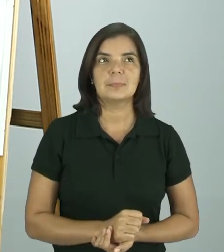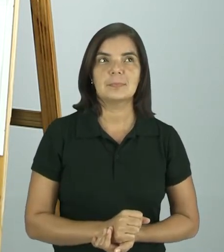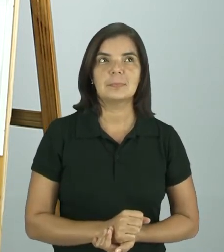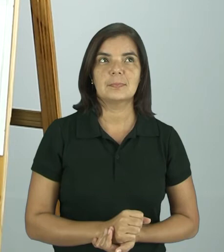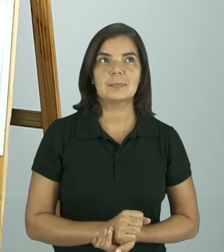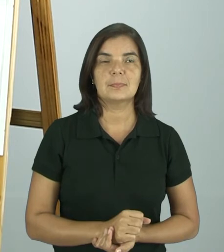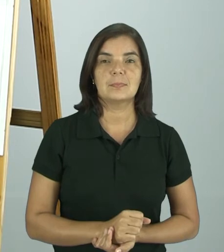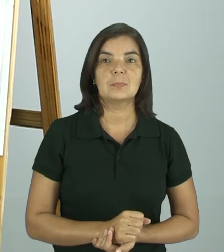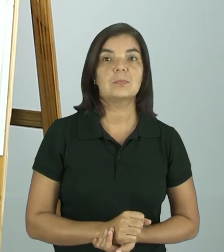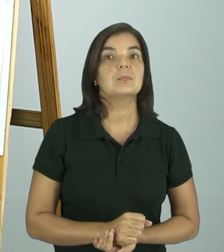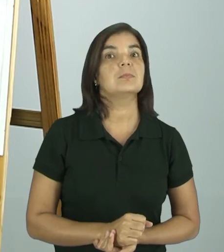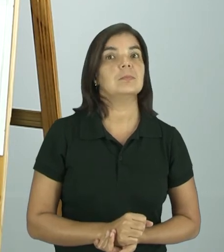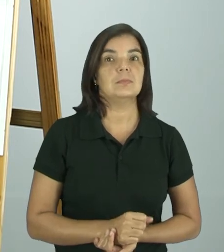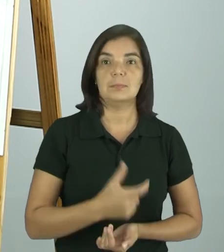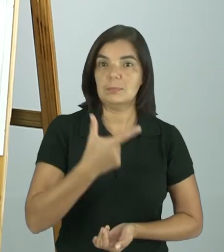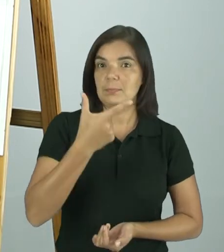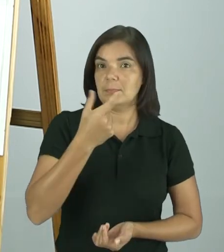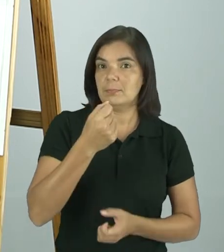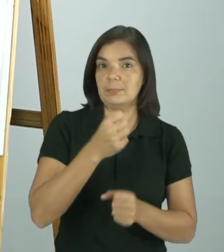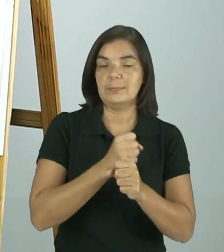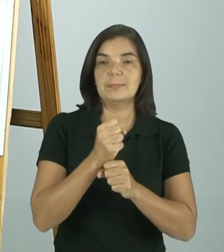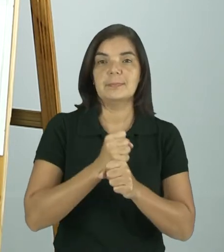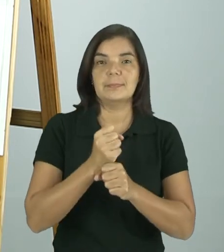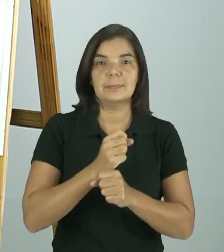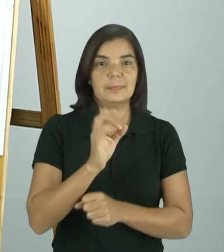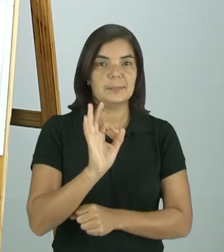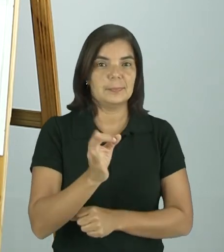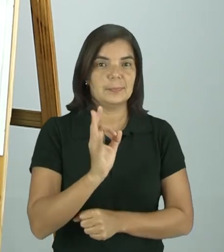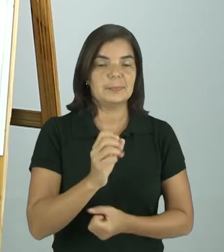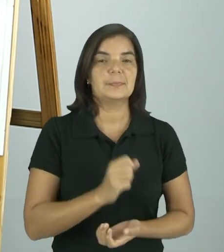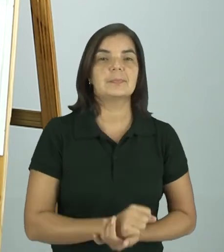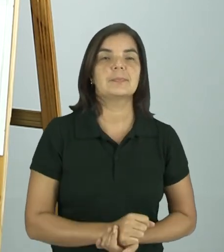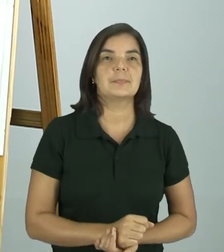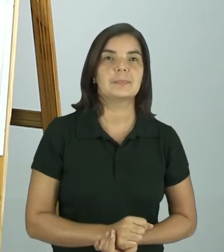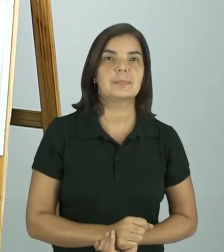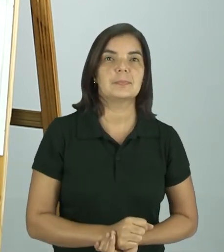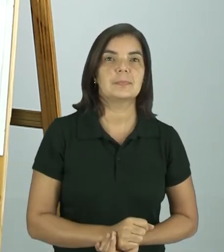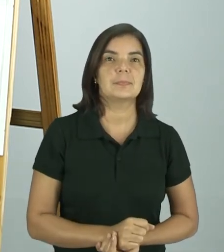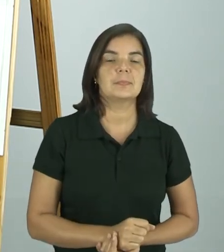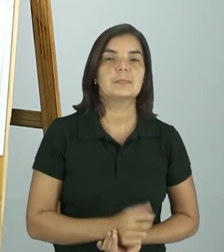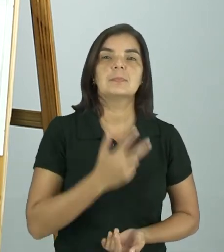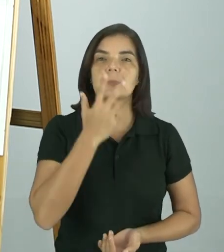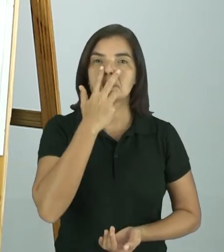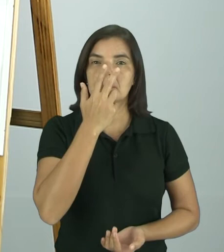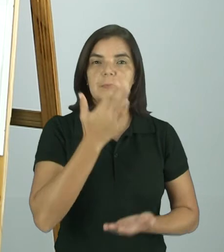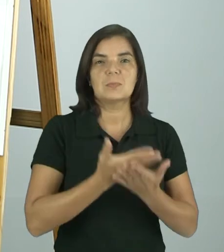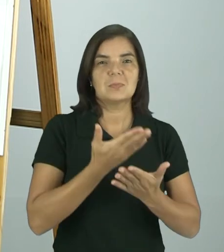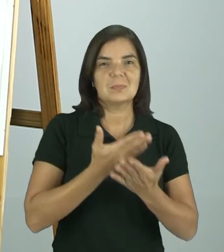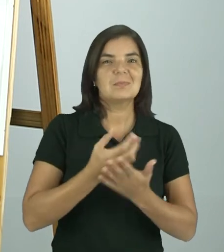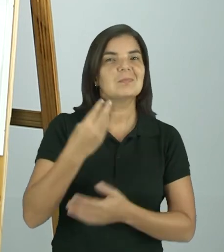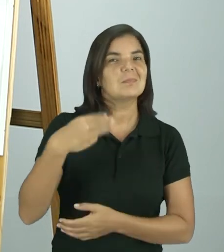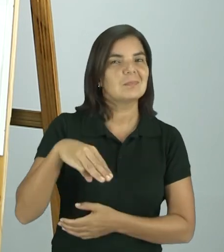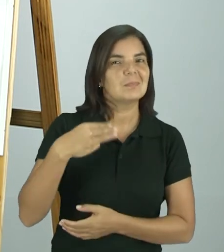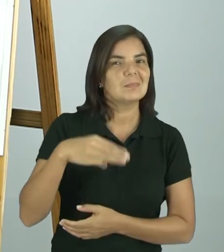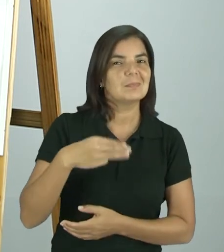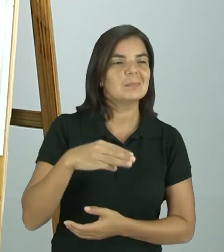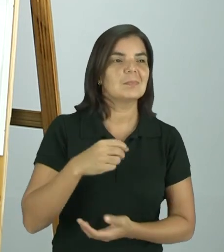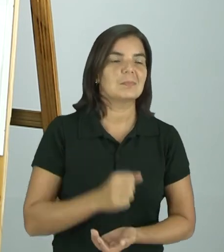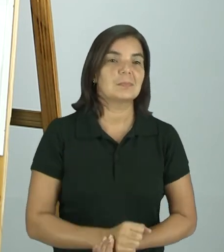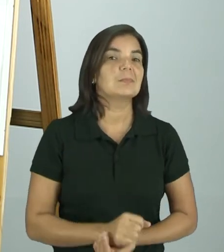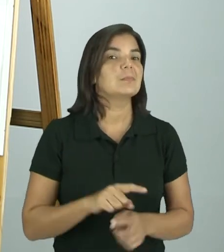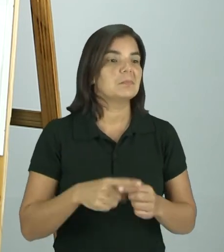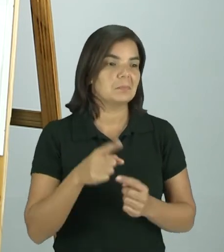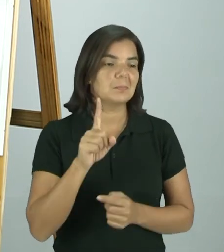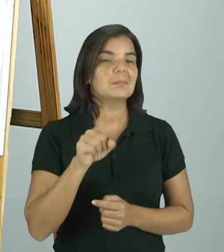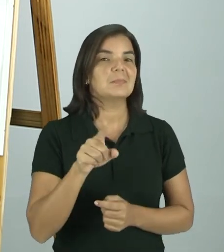Faz 20 anos, certo? Vamos lá. Parece que nós estamos estudando matemática, mas é